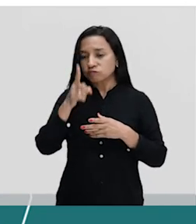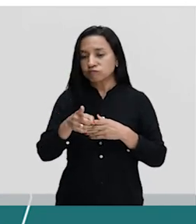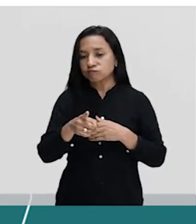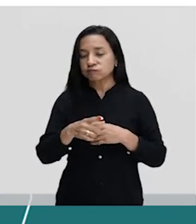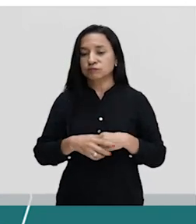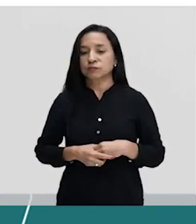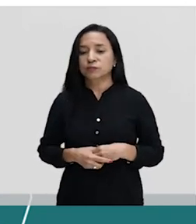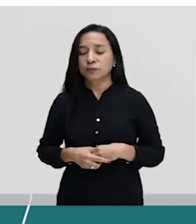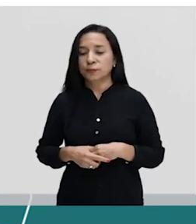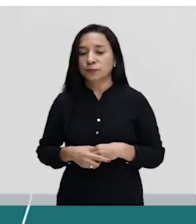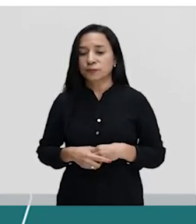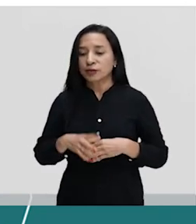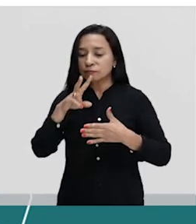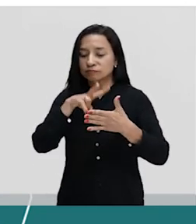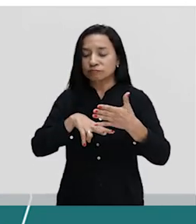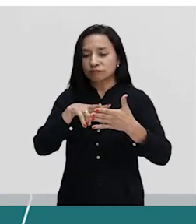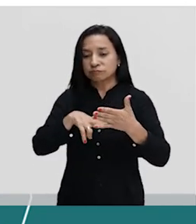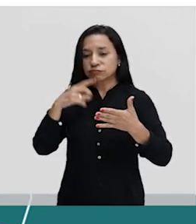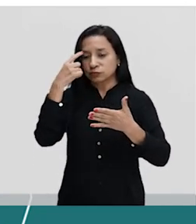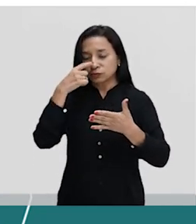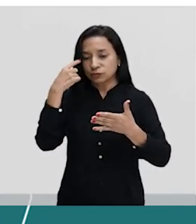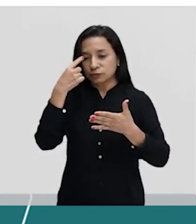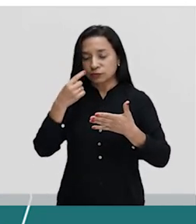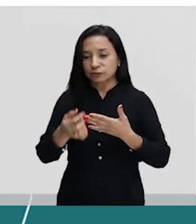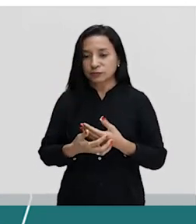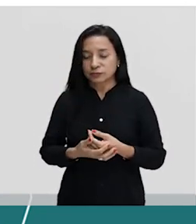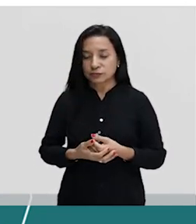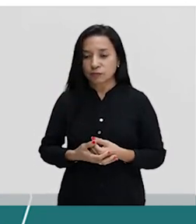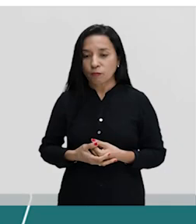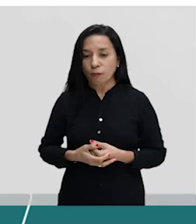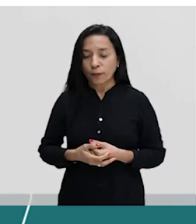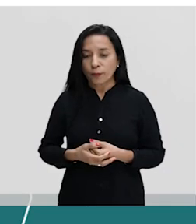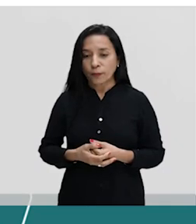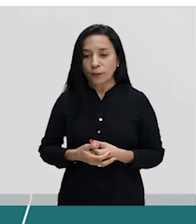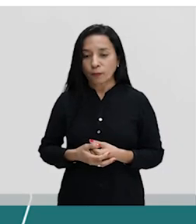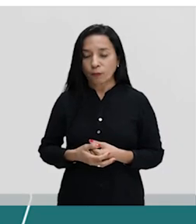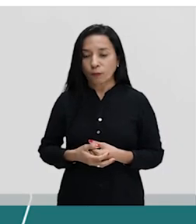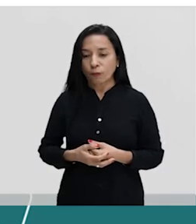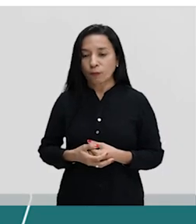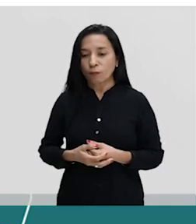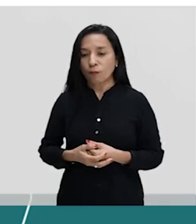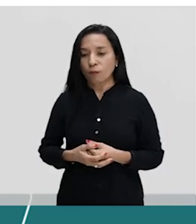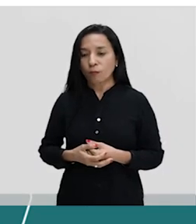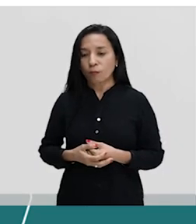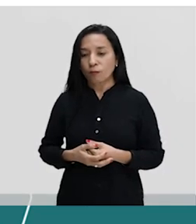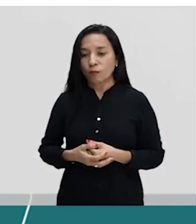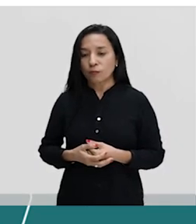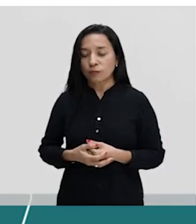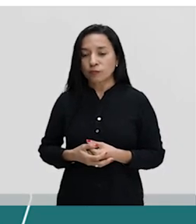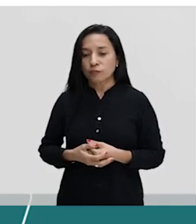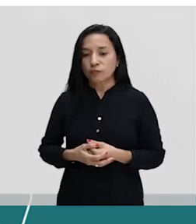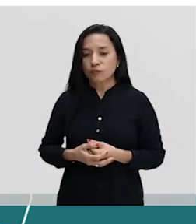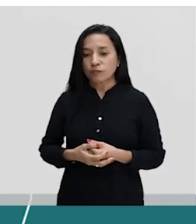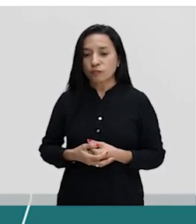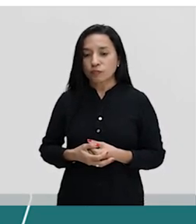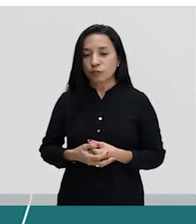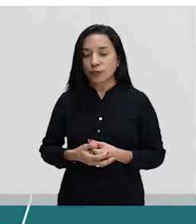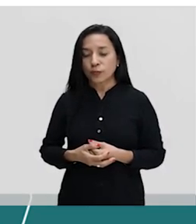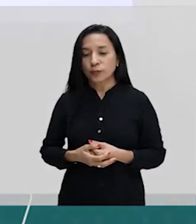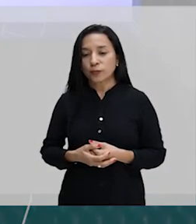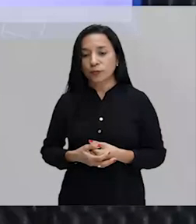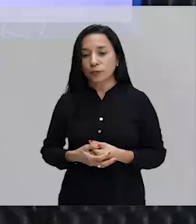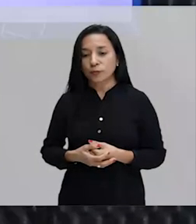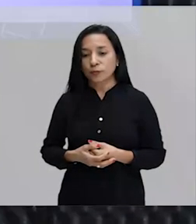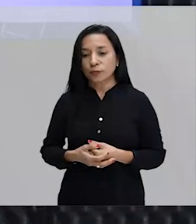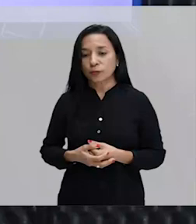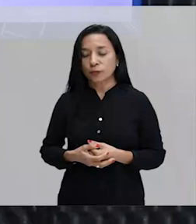usted tenga nosotros tengamos vosotros tener e ustedes